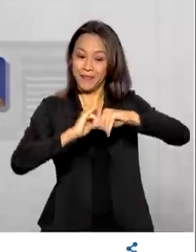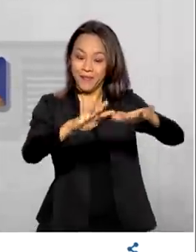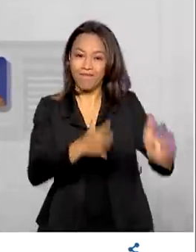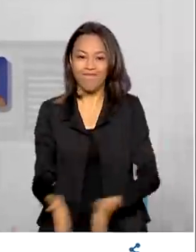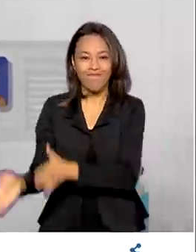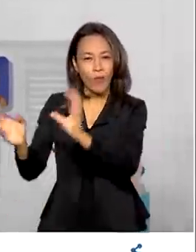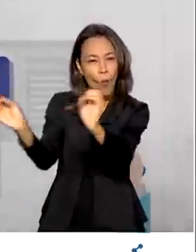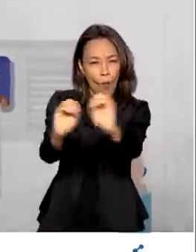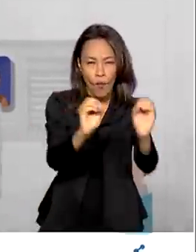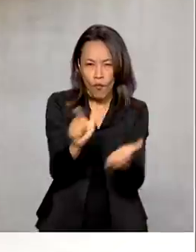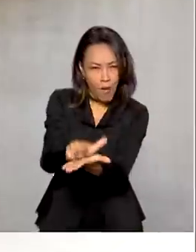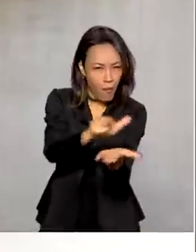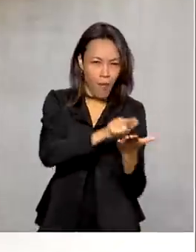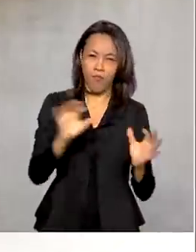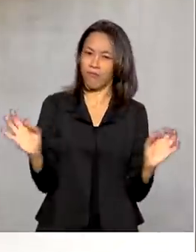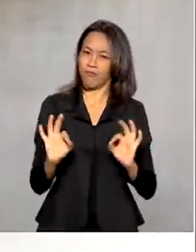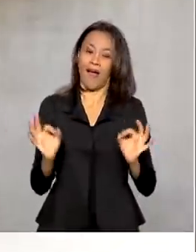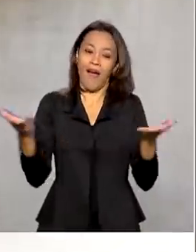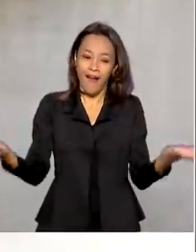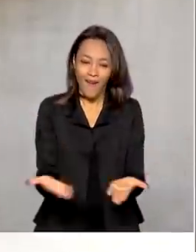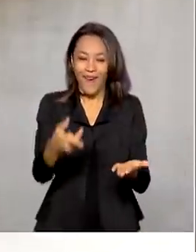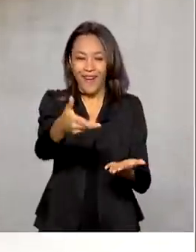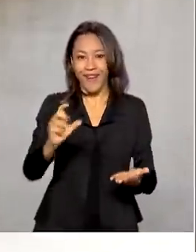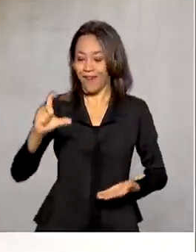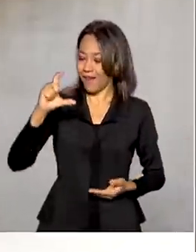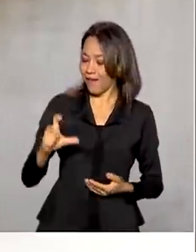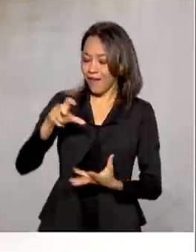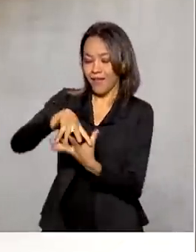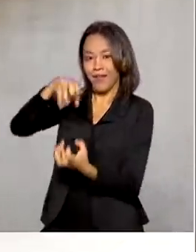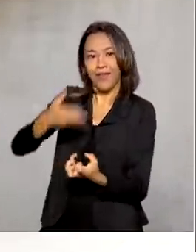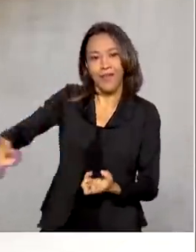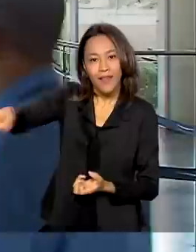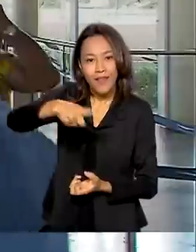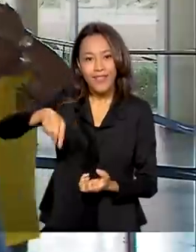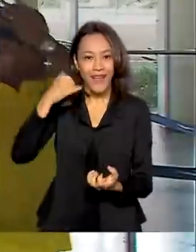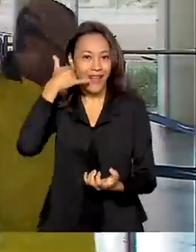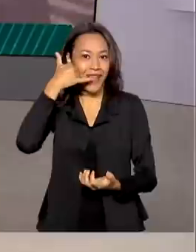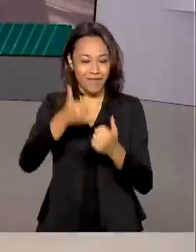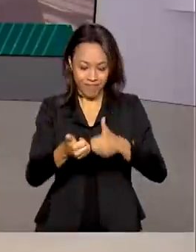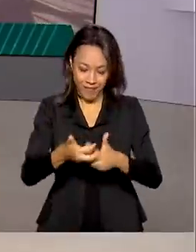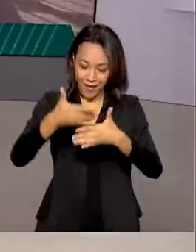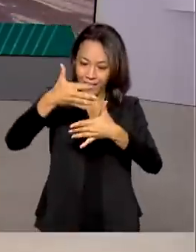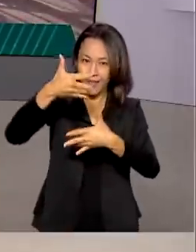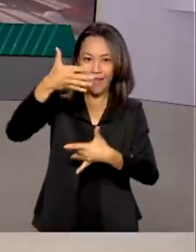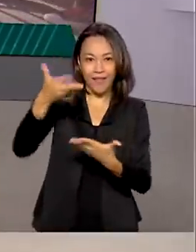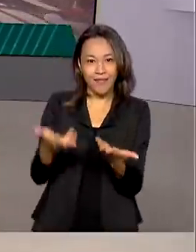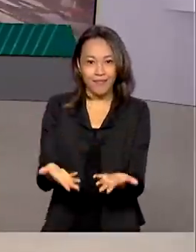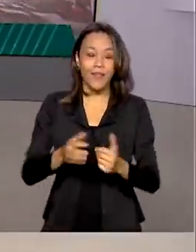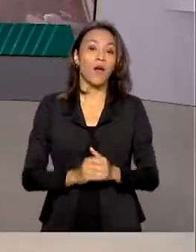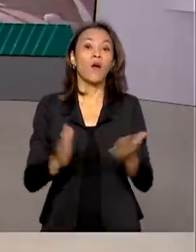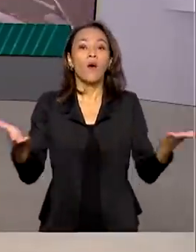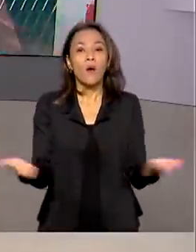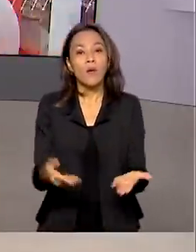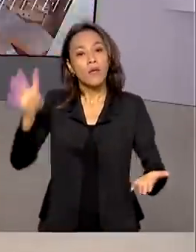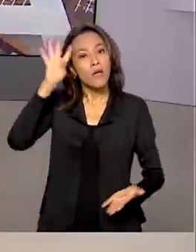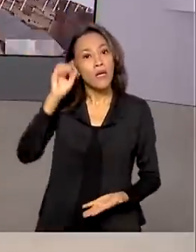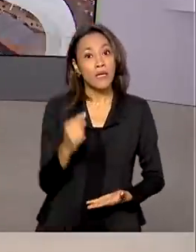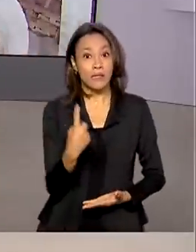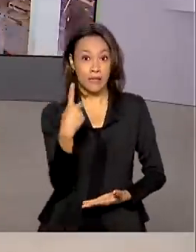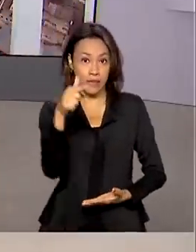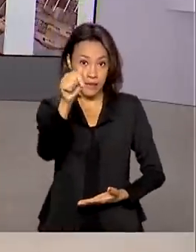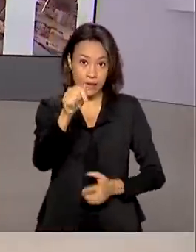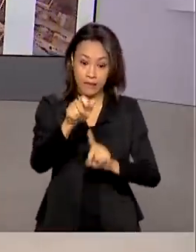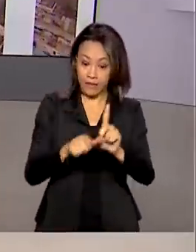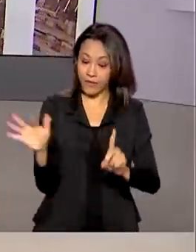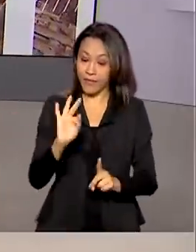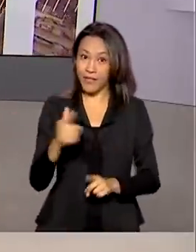de papel. Agora a carteira do idoso está na tela do celular. Hoje é quarta-feira, 17 de